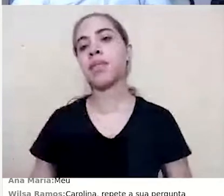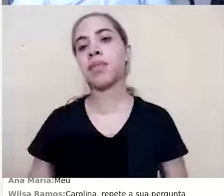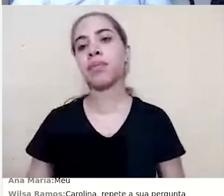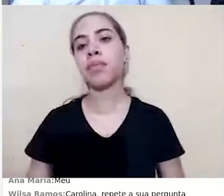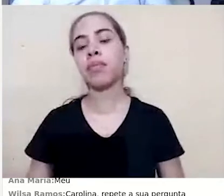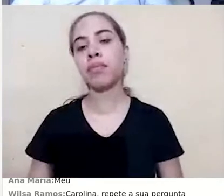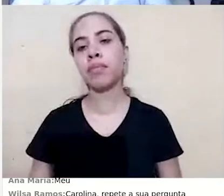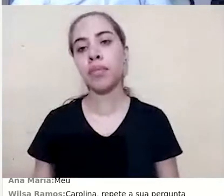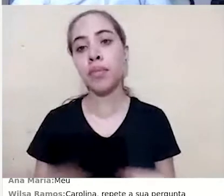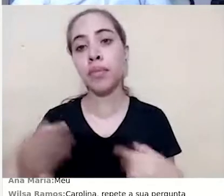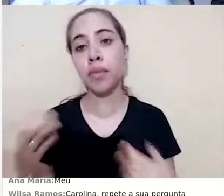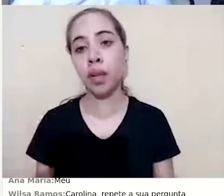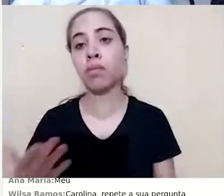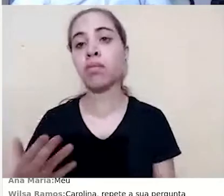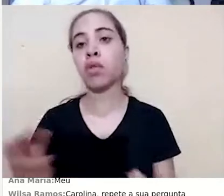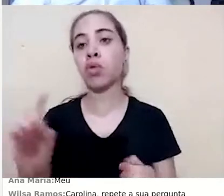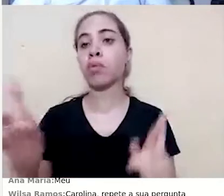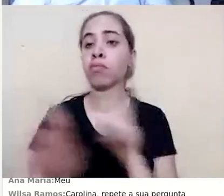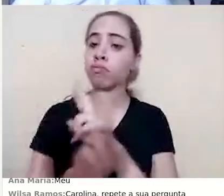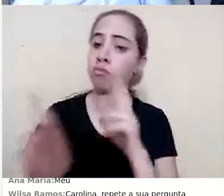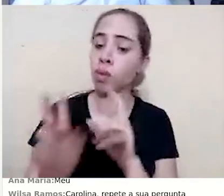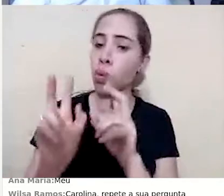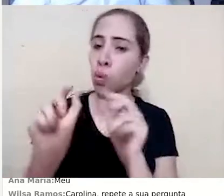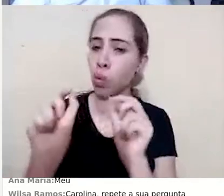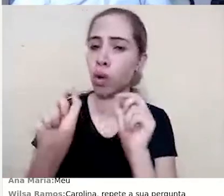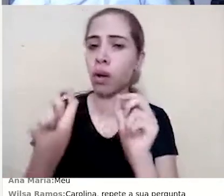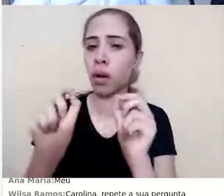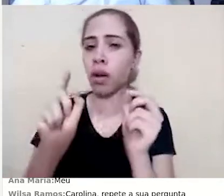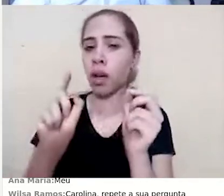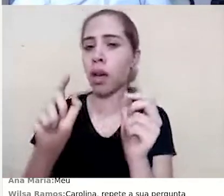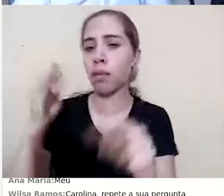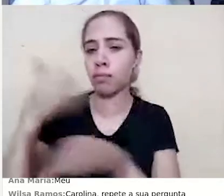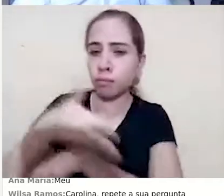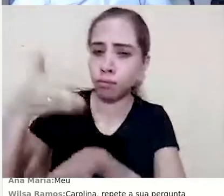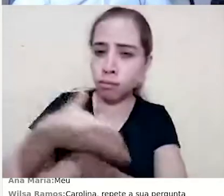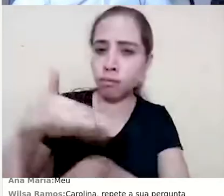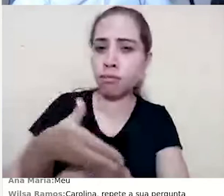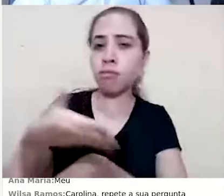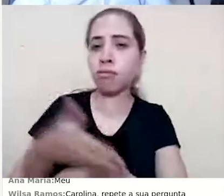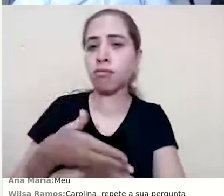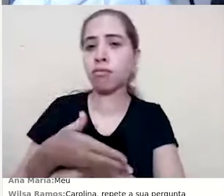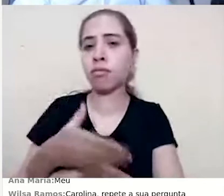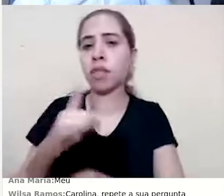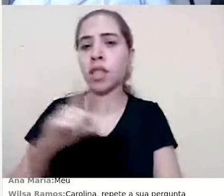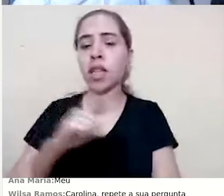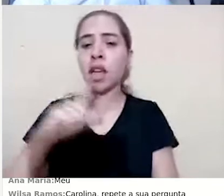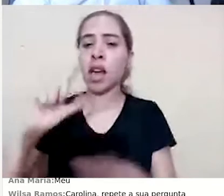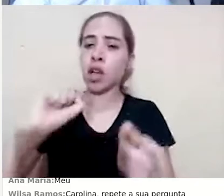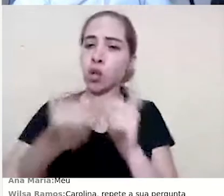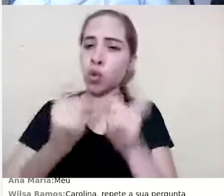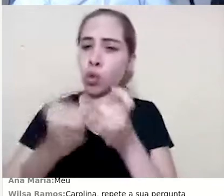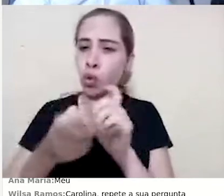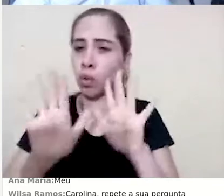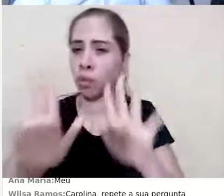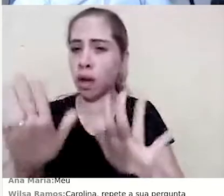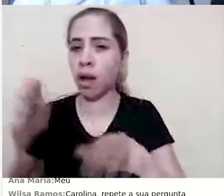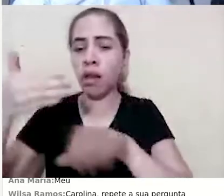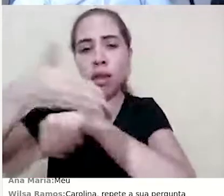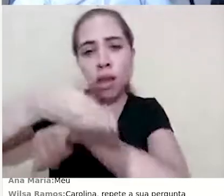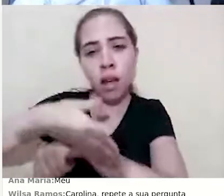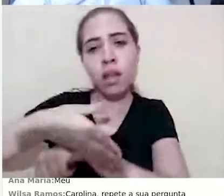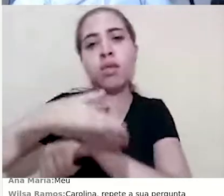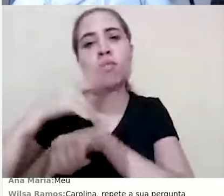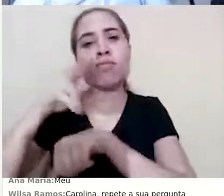E com relação aos acessos, que foi a pergunta específica, ela também está aqui em administração, mas dentro do gráfico de análise,